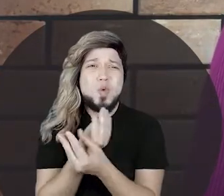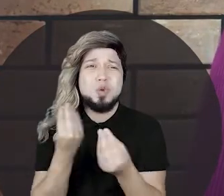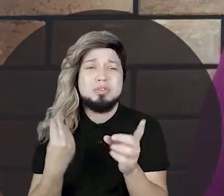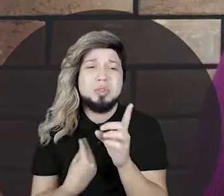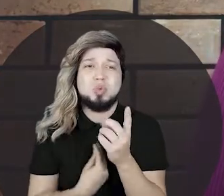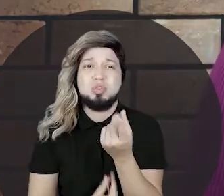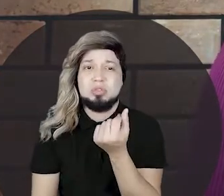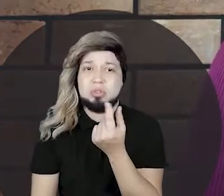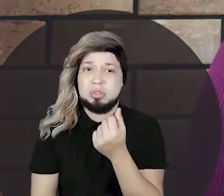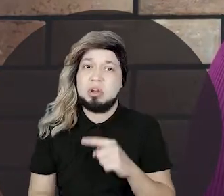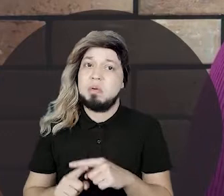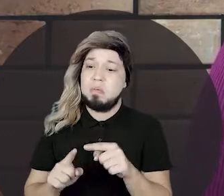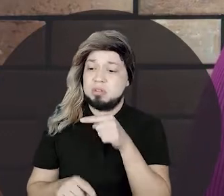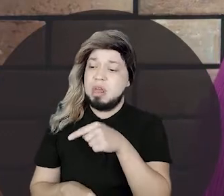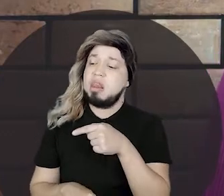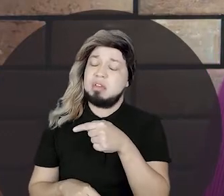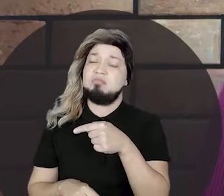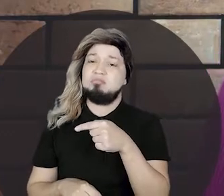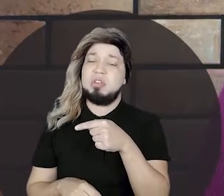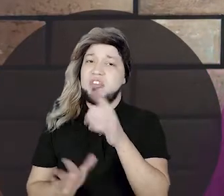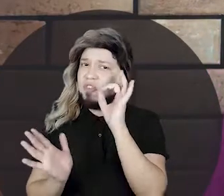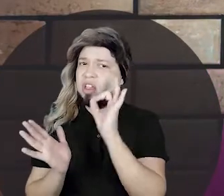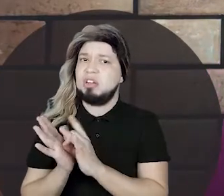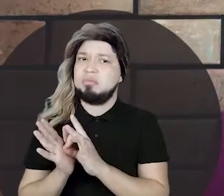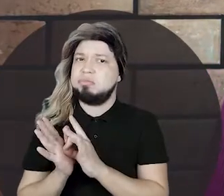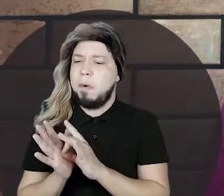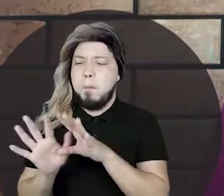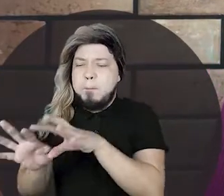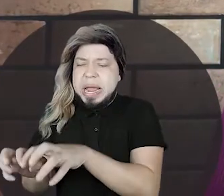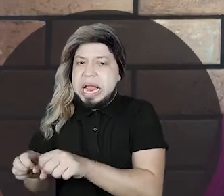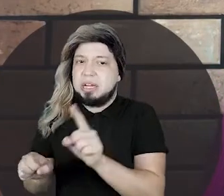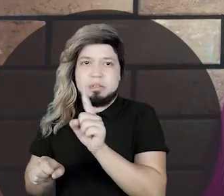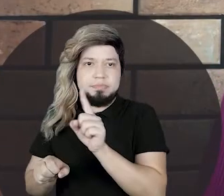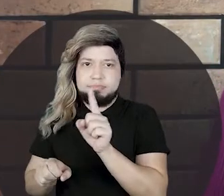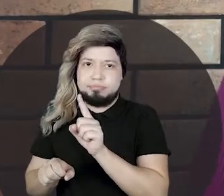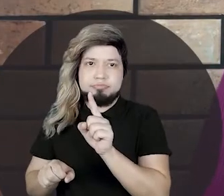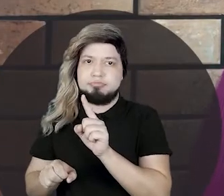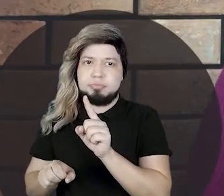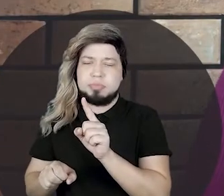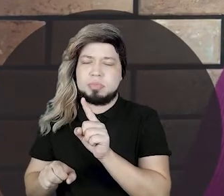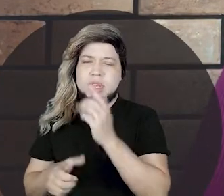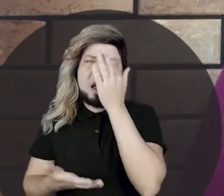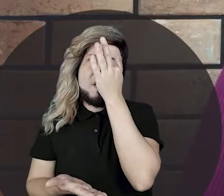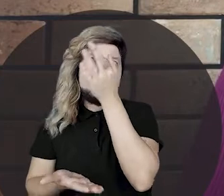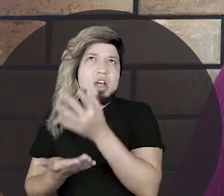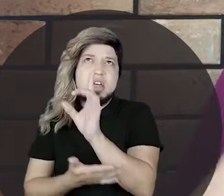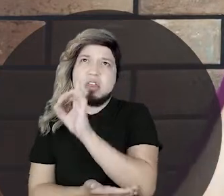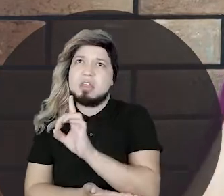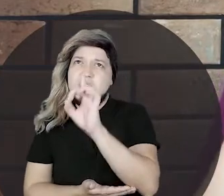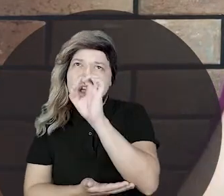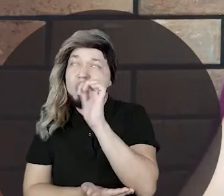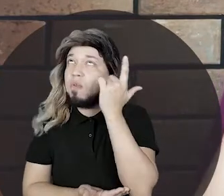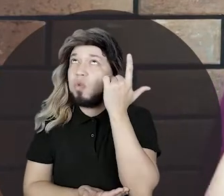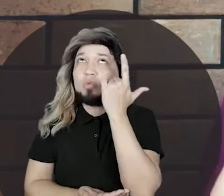demais. Mas ele era honesto. Então ele pensou, não vou nem mexer, vou não. Eu tenho muita fé em Deus, que